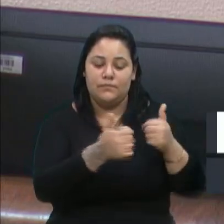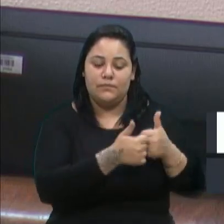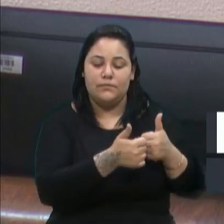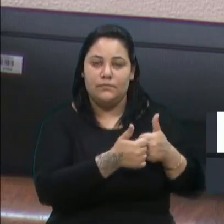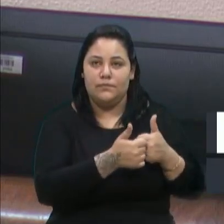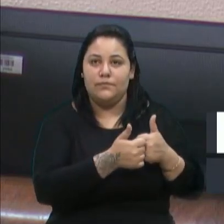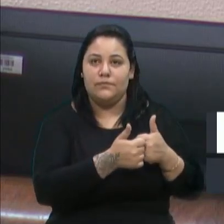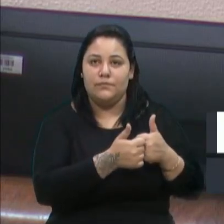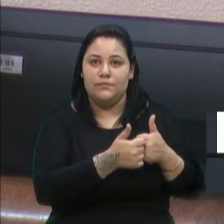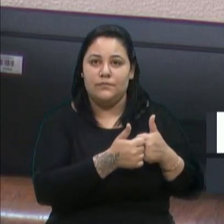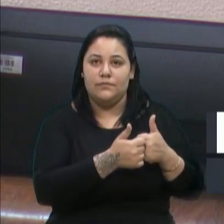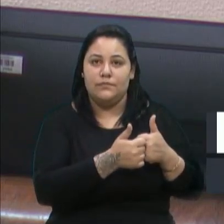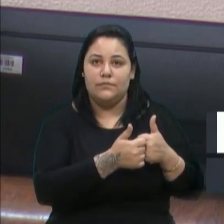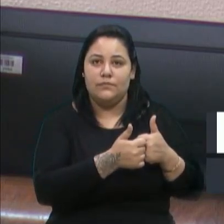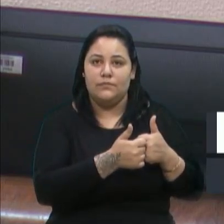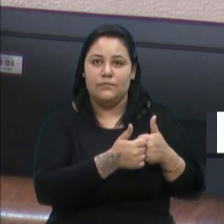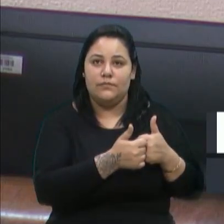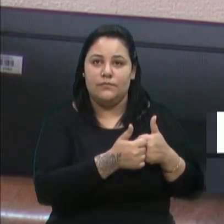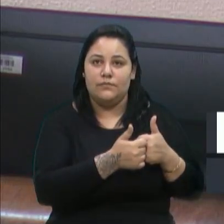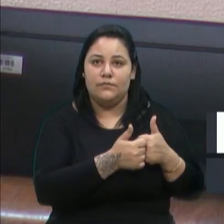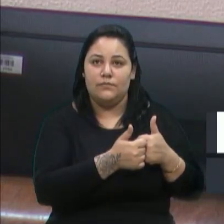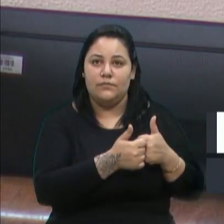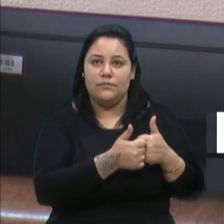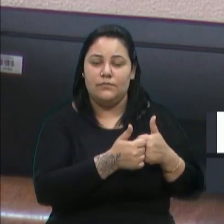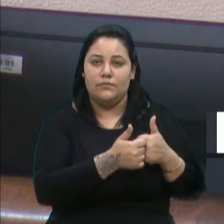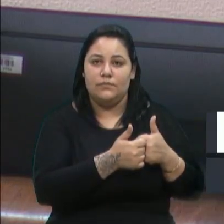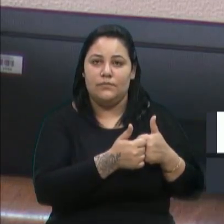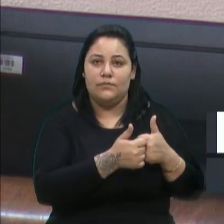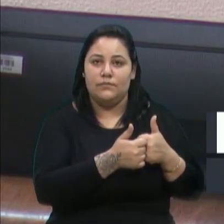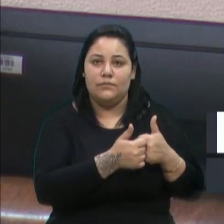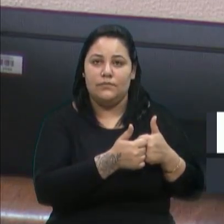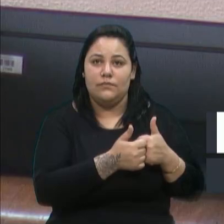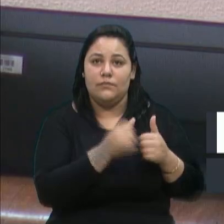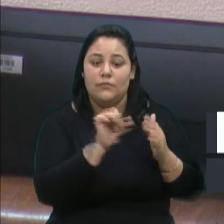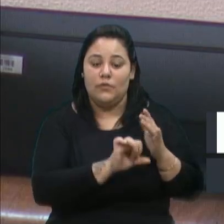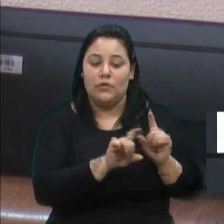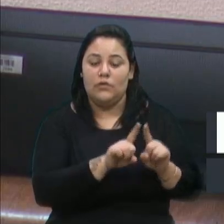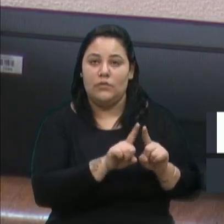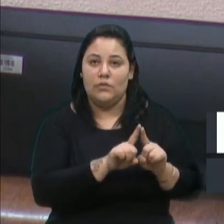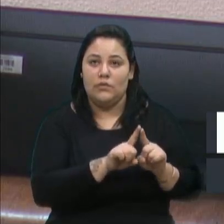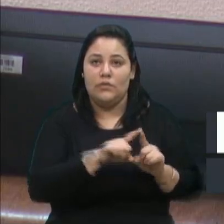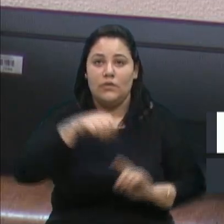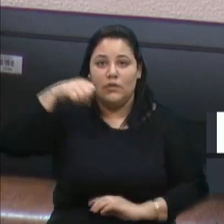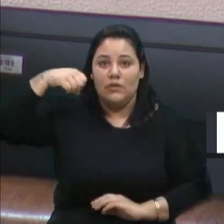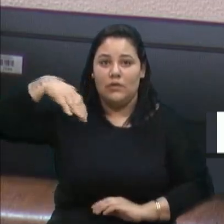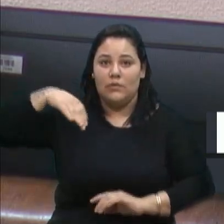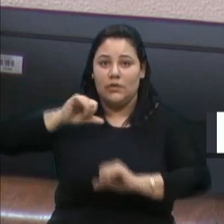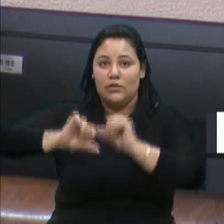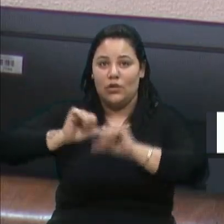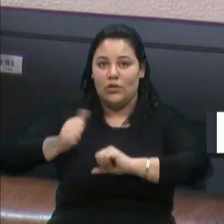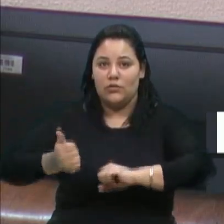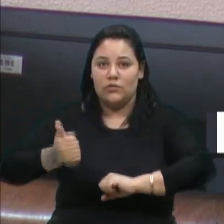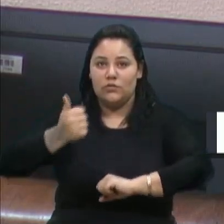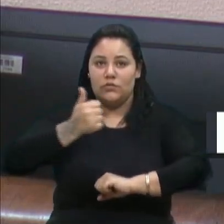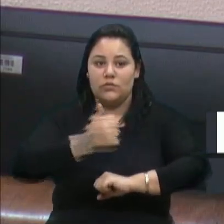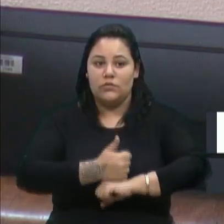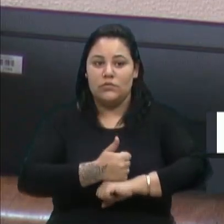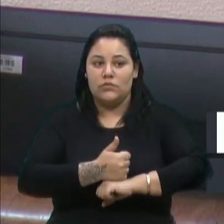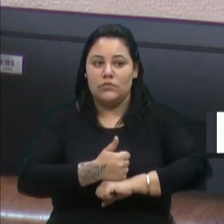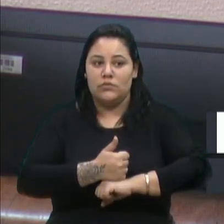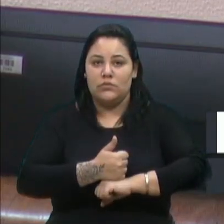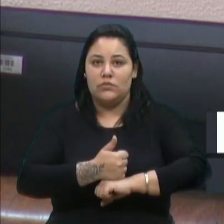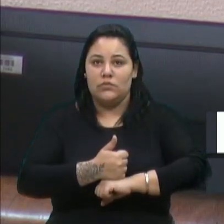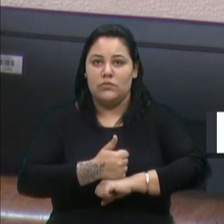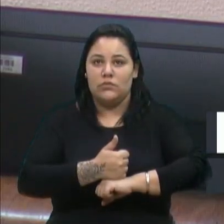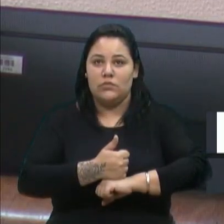uma quantidade expressiva e nunca vista. E pior, as lâmpadas são trocadas e logo em seguida elas começam